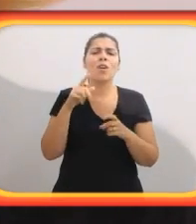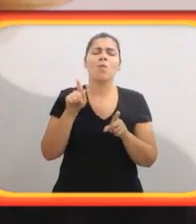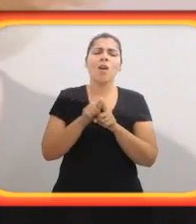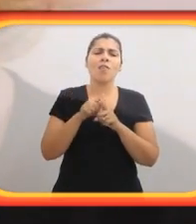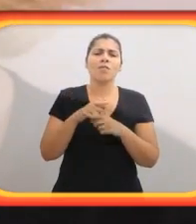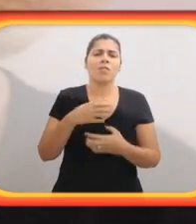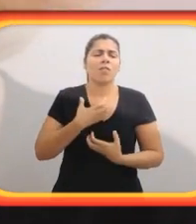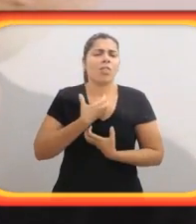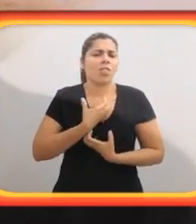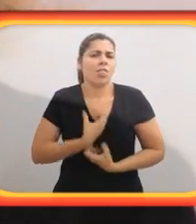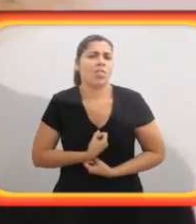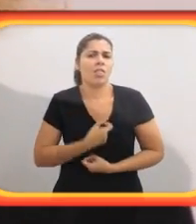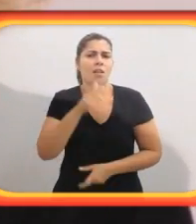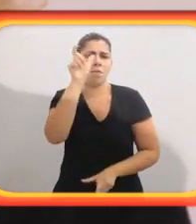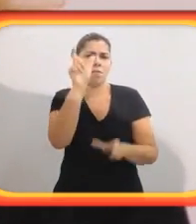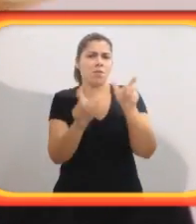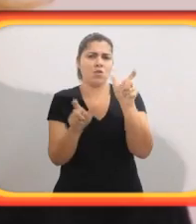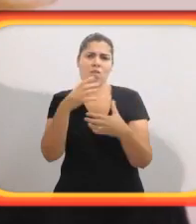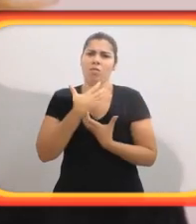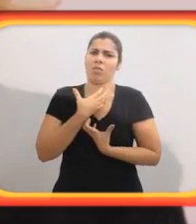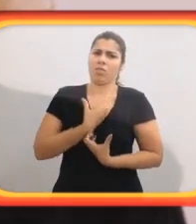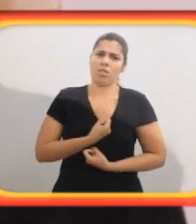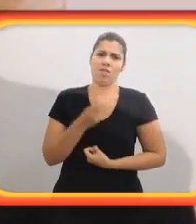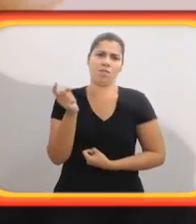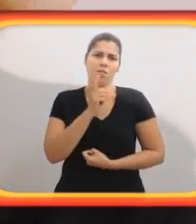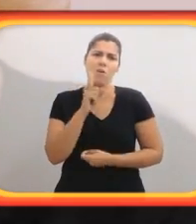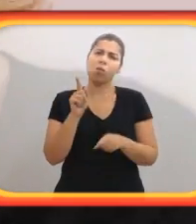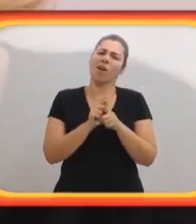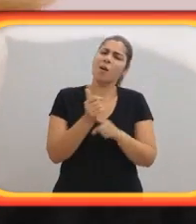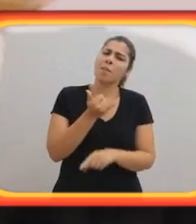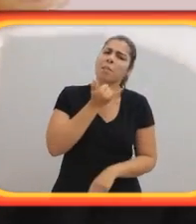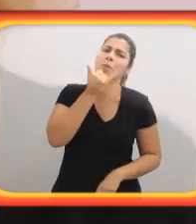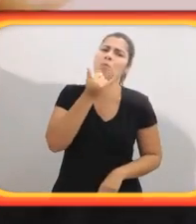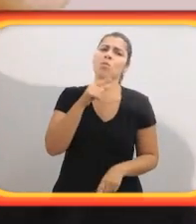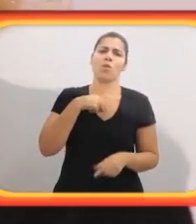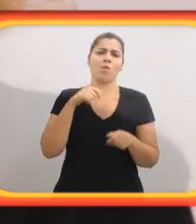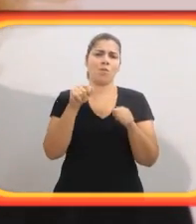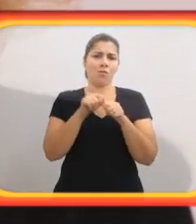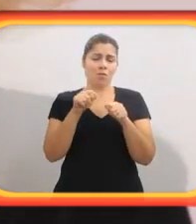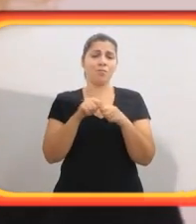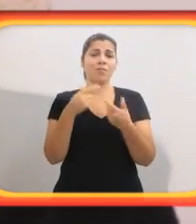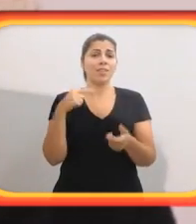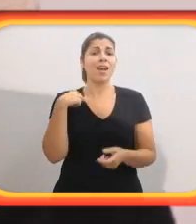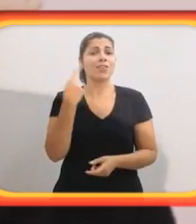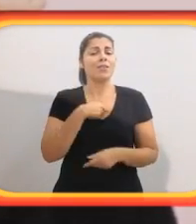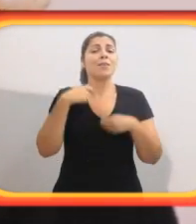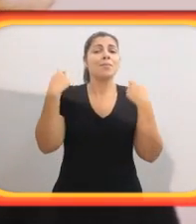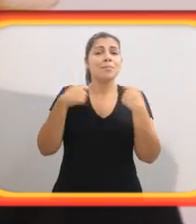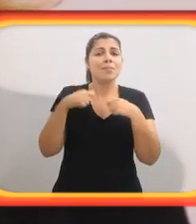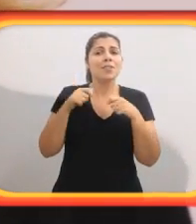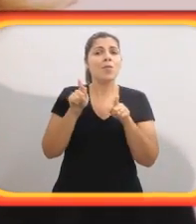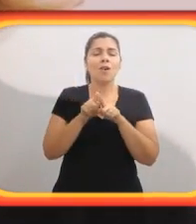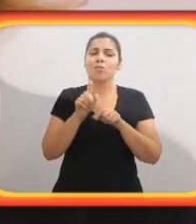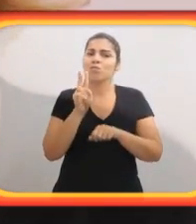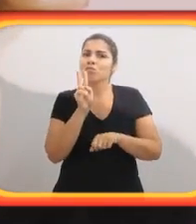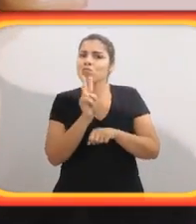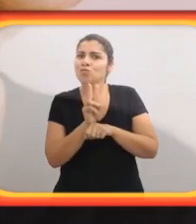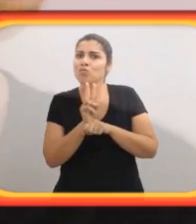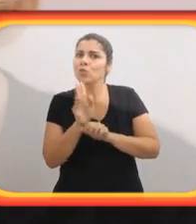Valeu para mim. Foi uma coisa importante. Nesse momento em que eu recebo isso de volta.